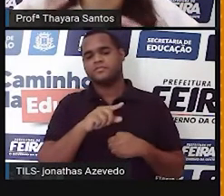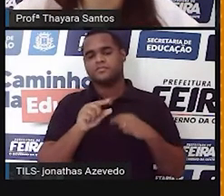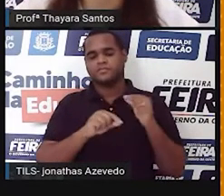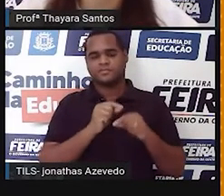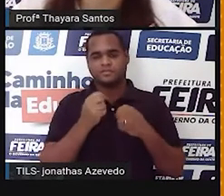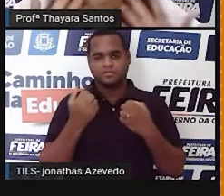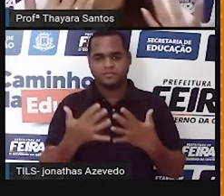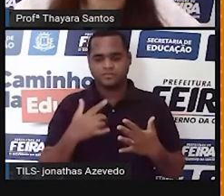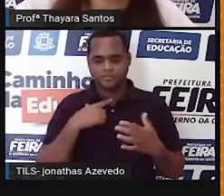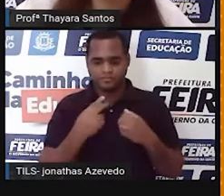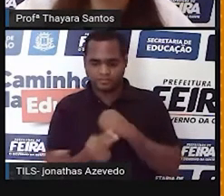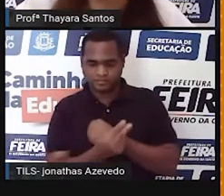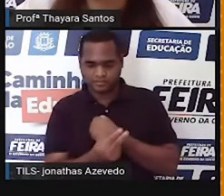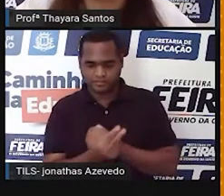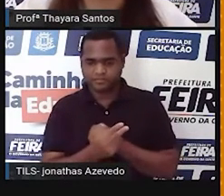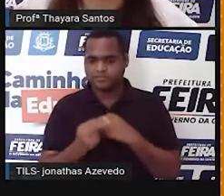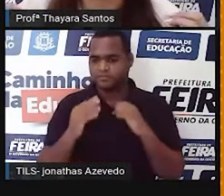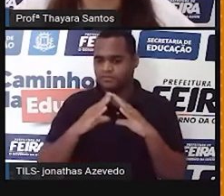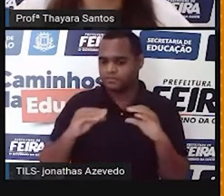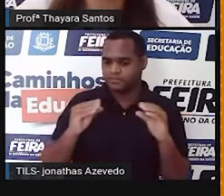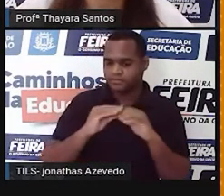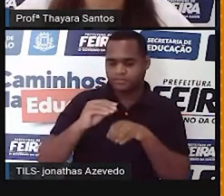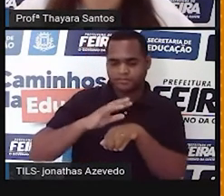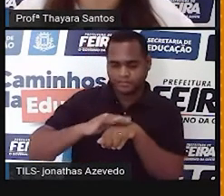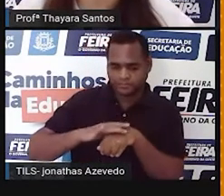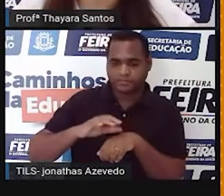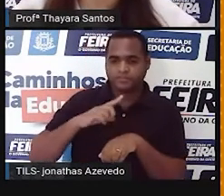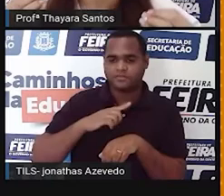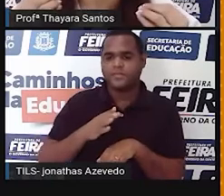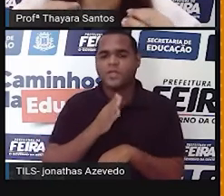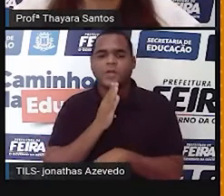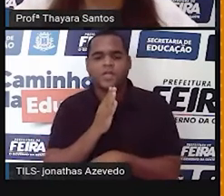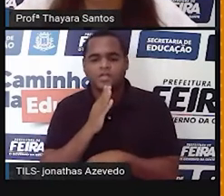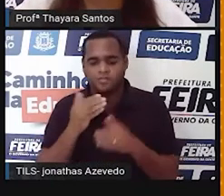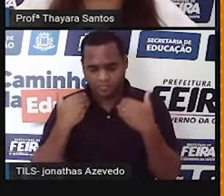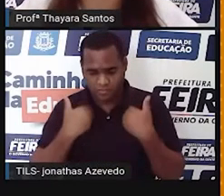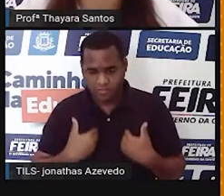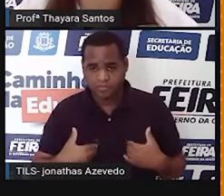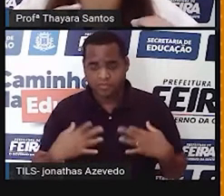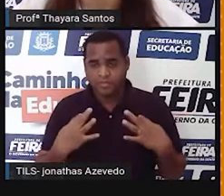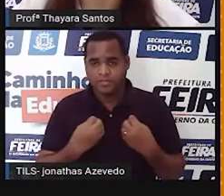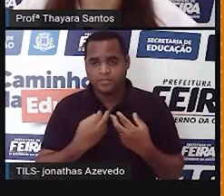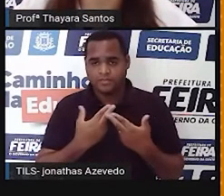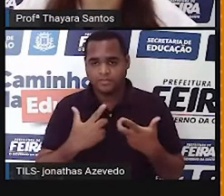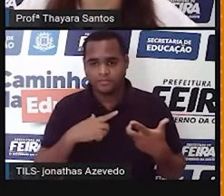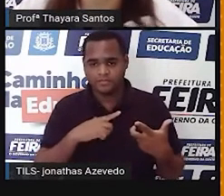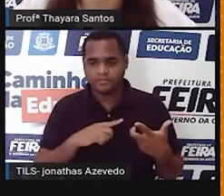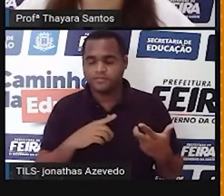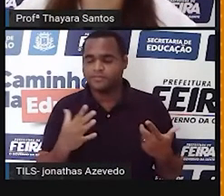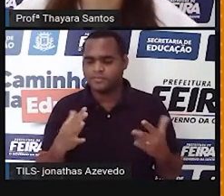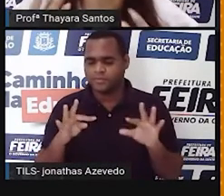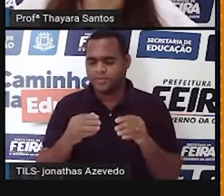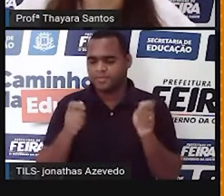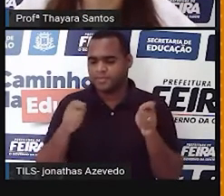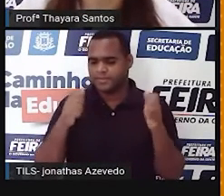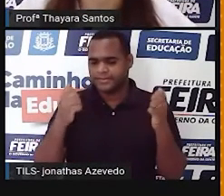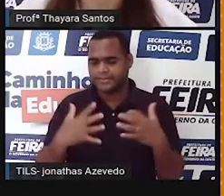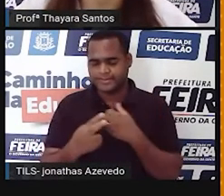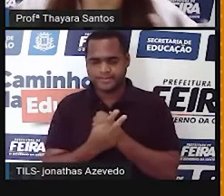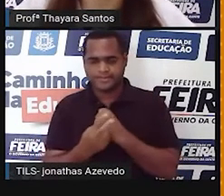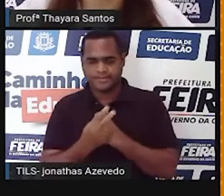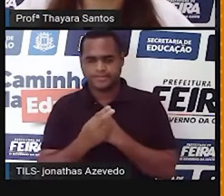se prevenir, inclusive, doenças. Então, se a gente conhece o nosso corpo, a gente sabe como ele funciona, então a gente pode se prevenir